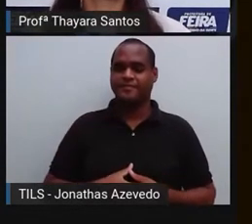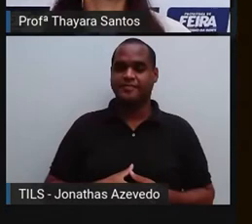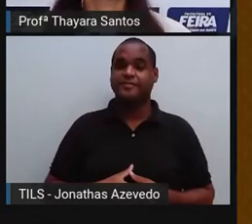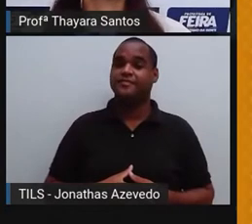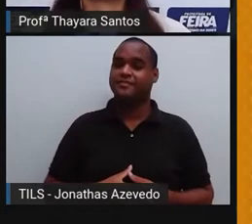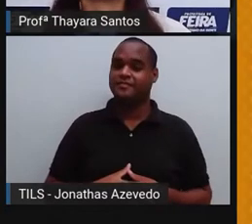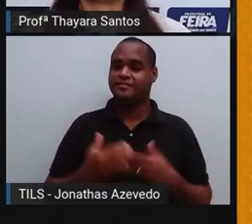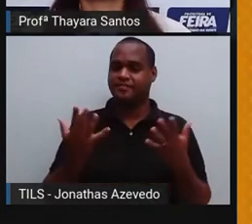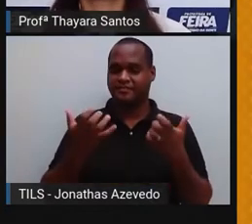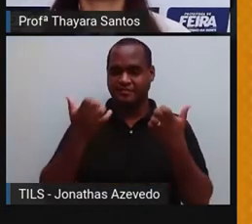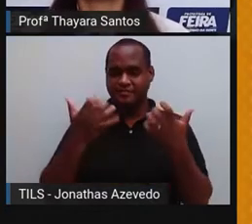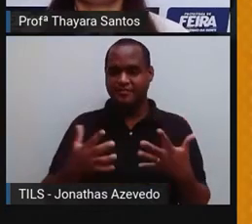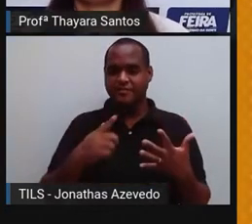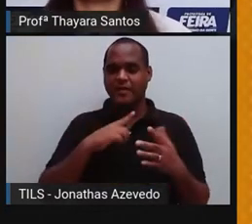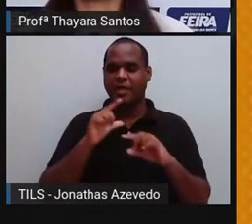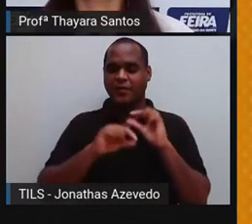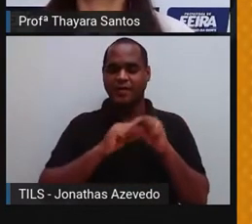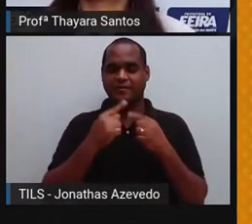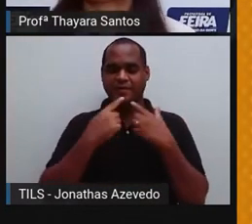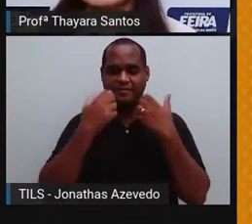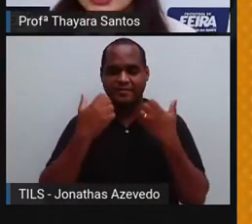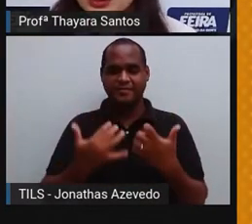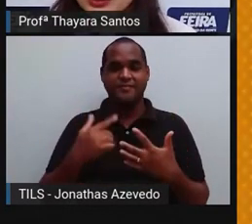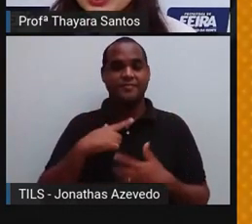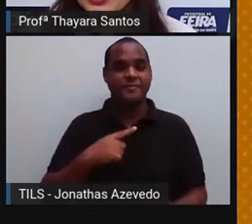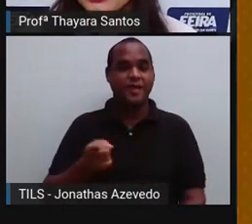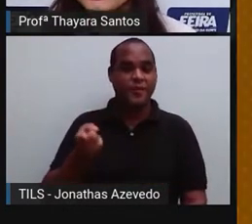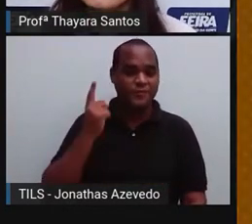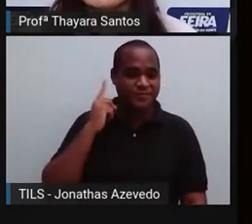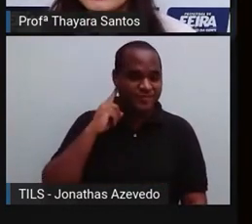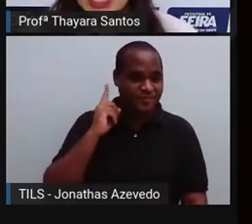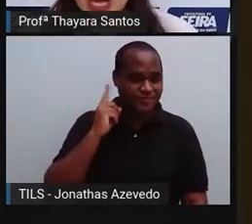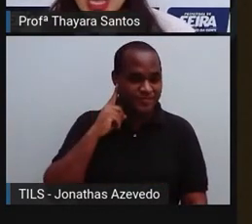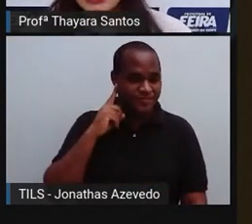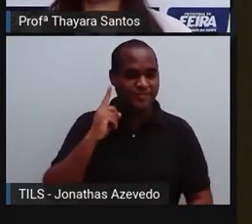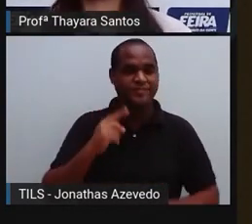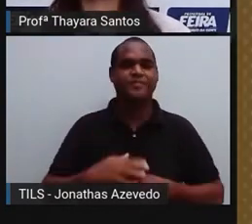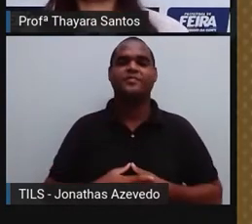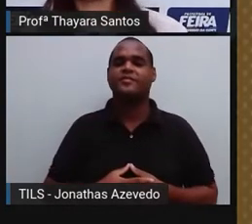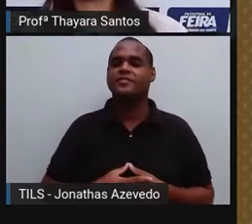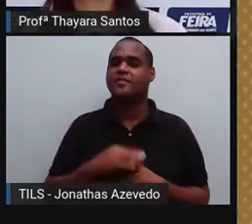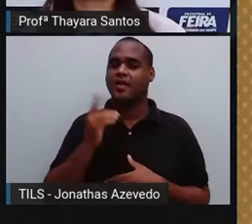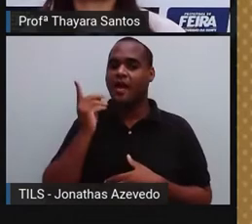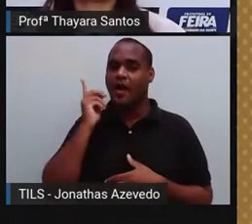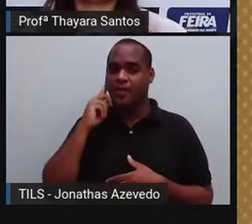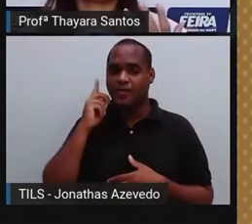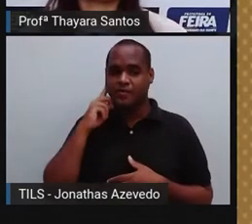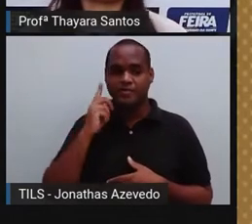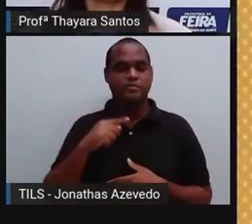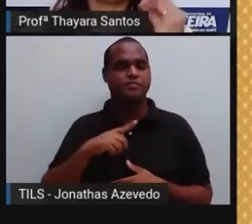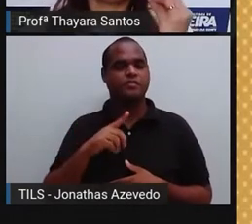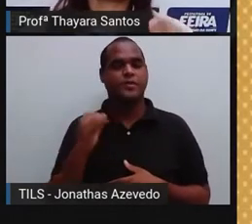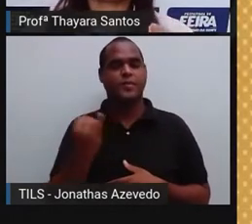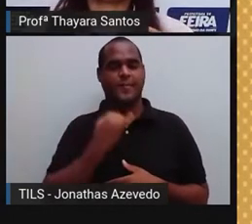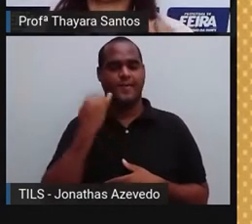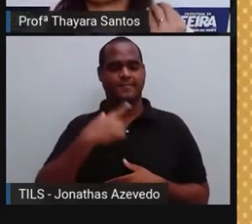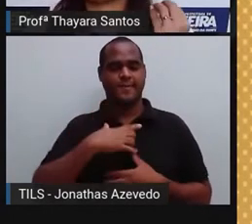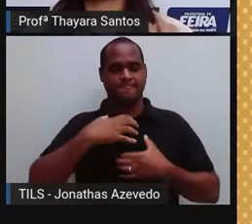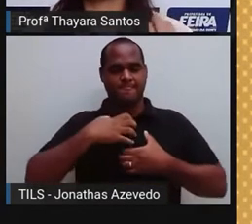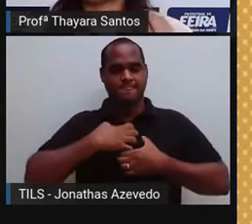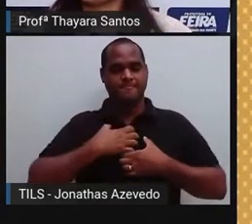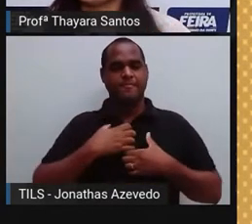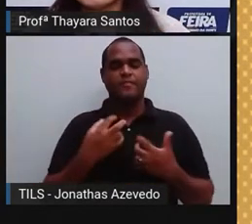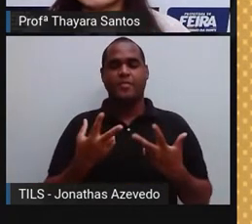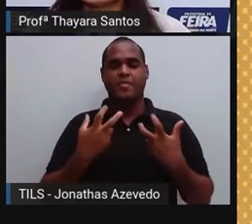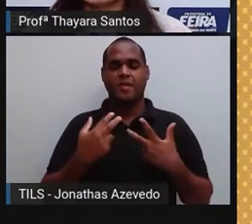Agora, a gente vai falar sobre a audição. A audição é o sentido responsável por perceber as